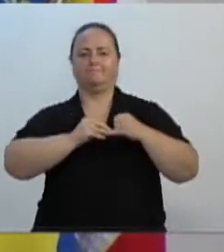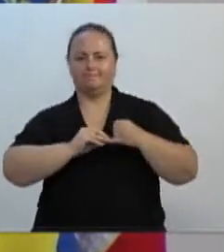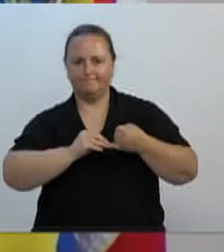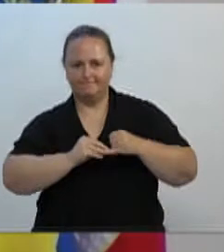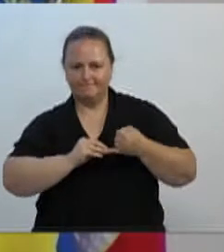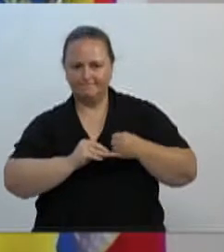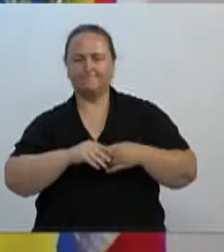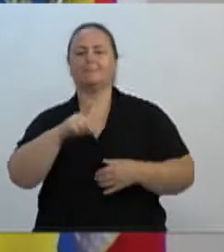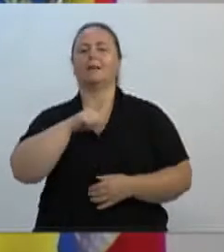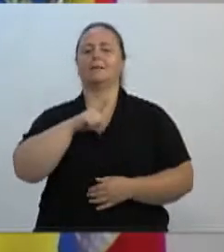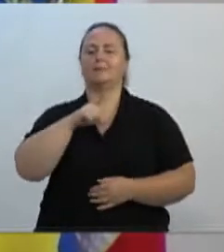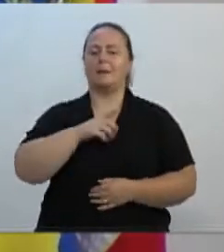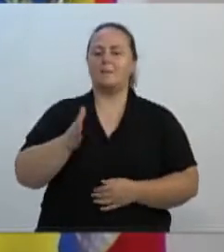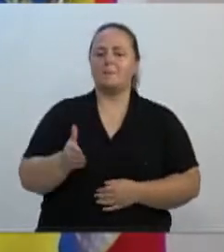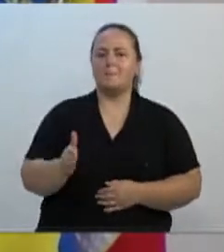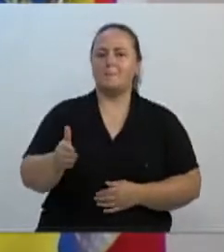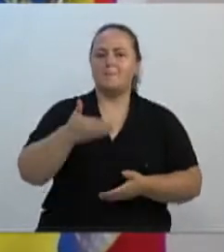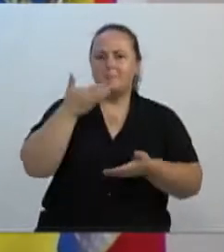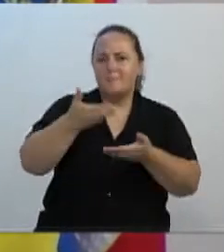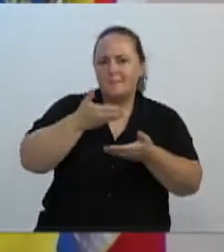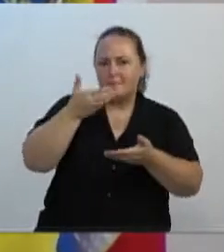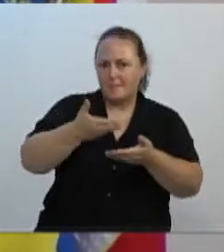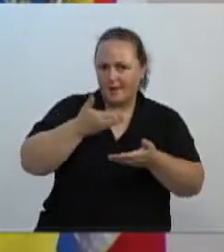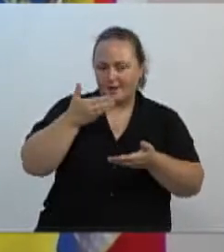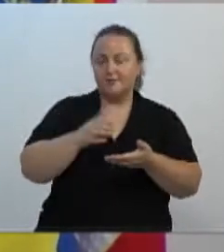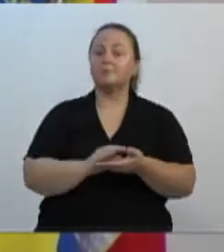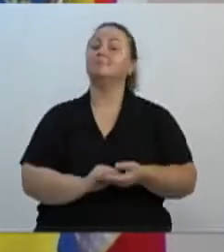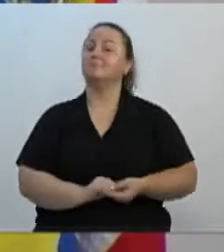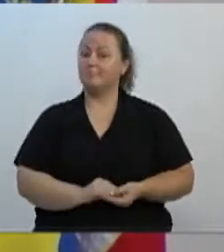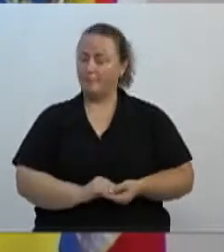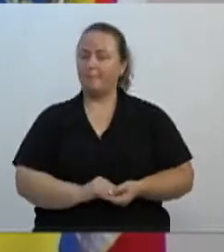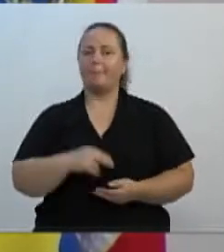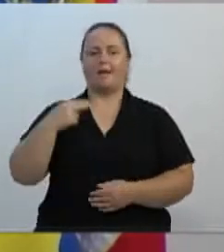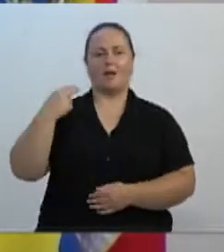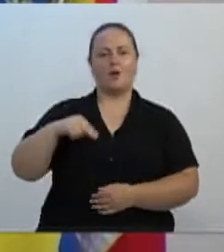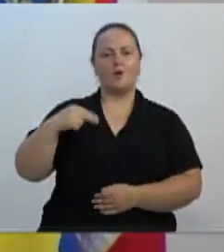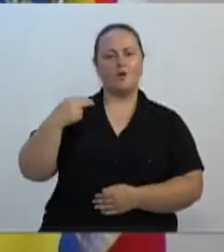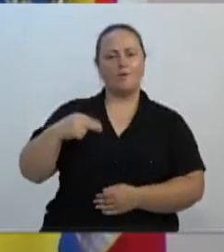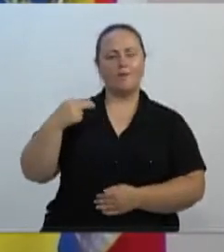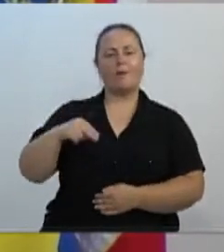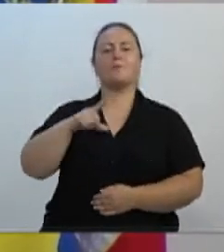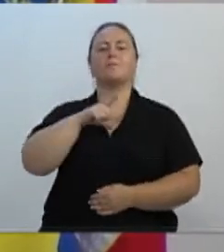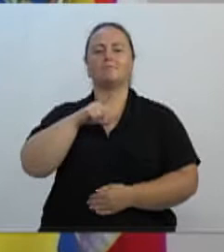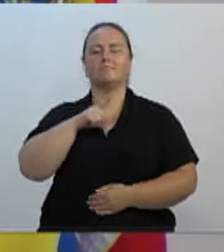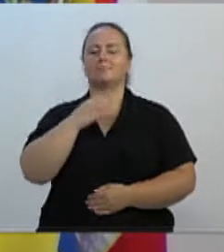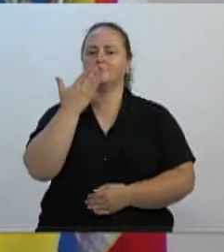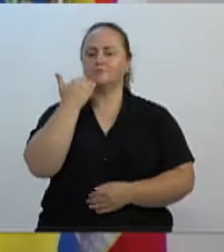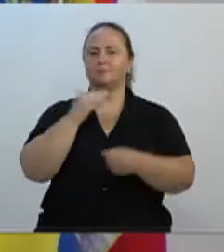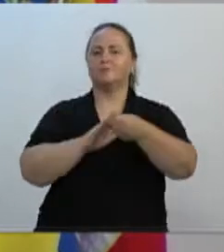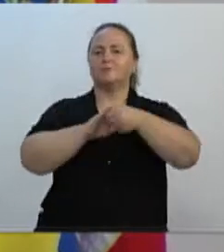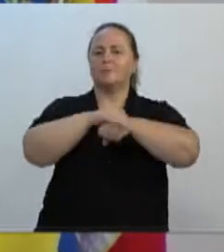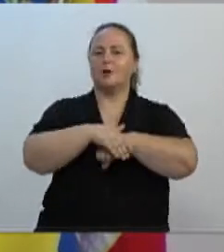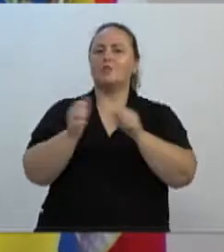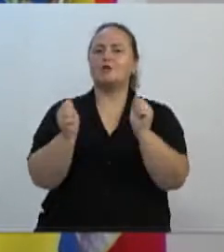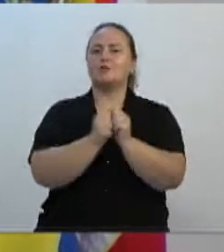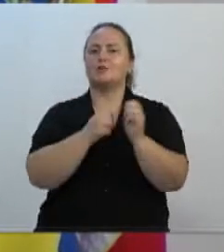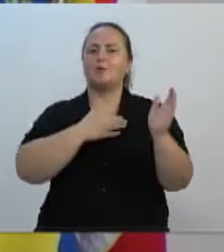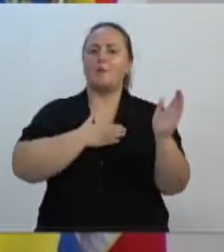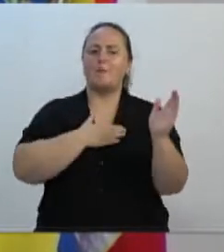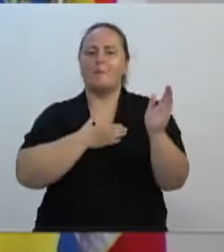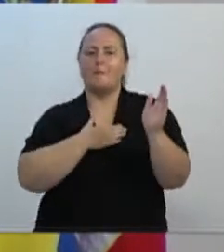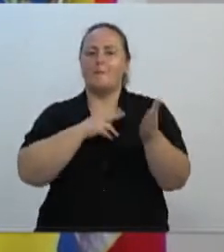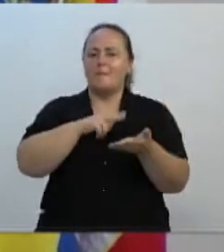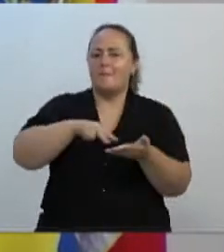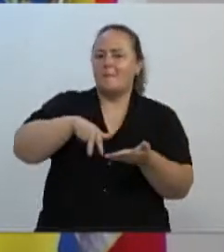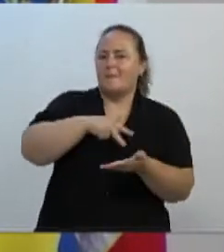caldo de peixe e, no mês de novembro, até mesmo um jantar dançante. No mês de outubro, ocorrerá em Blumenau